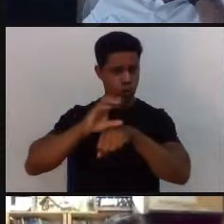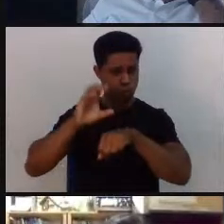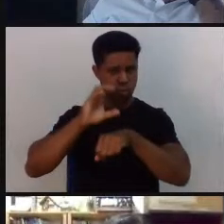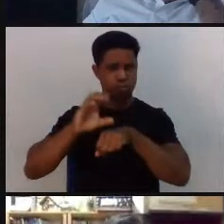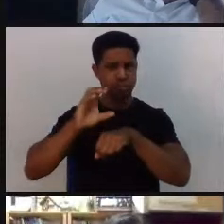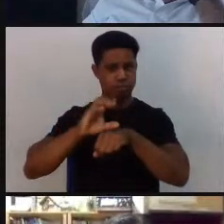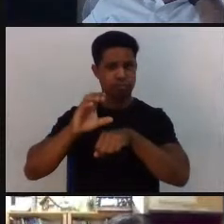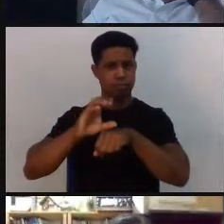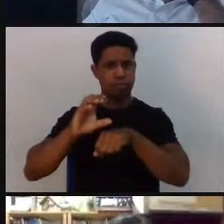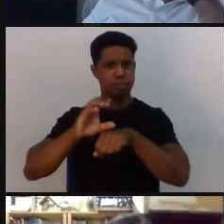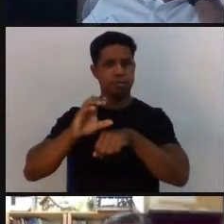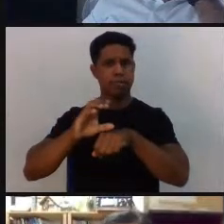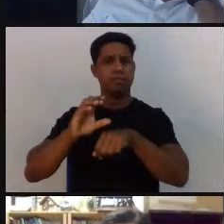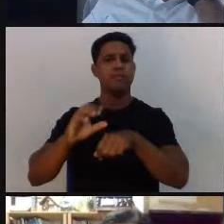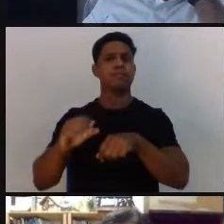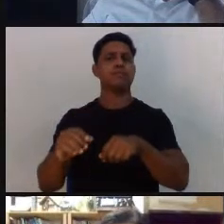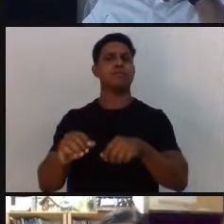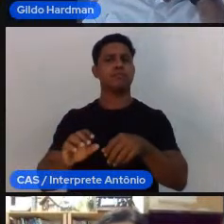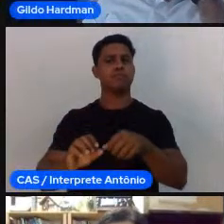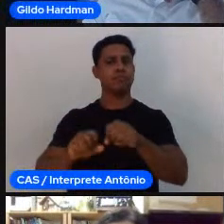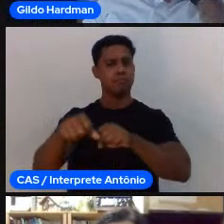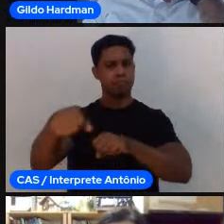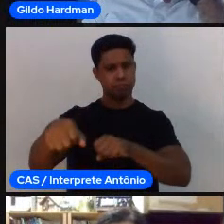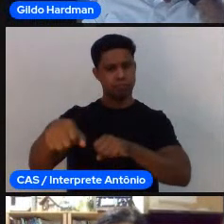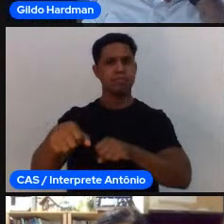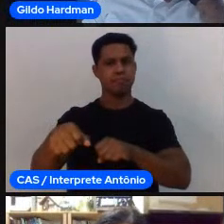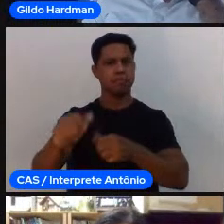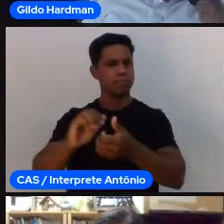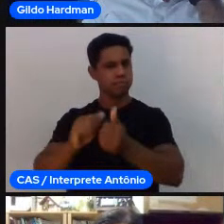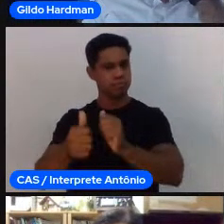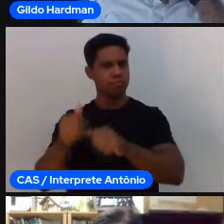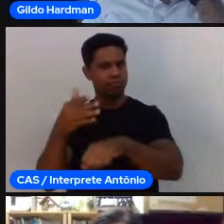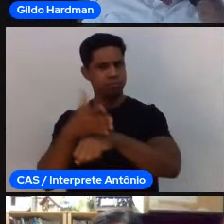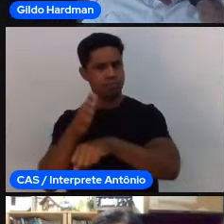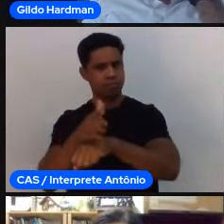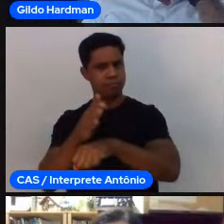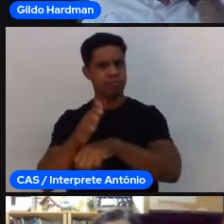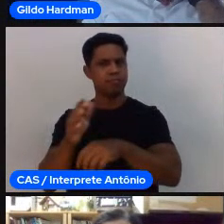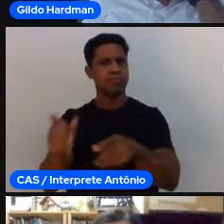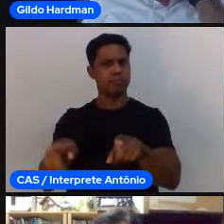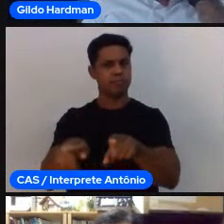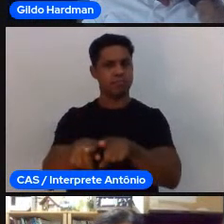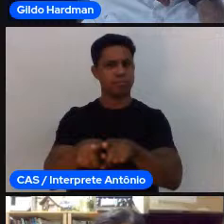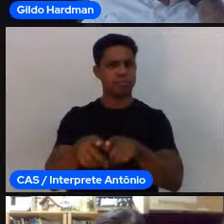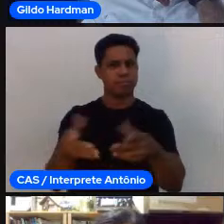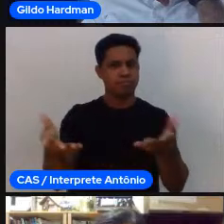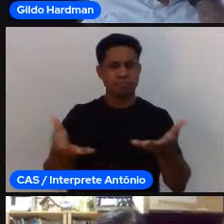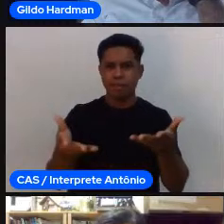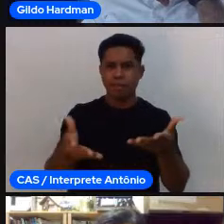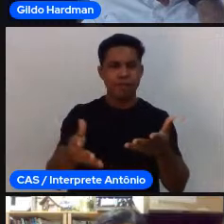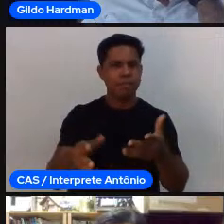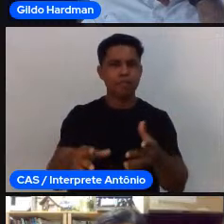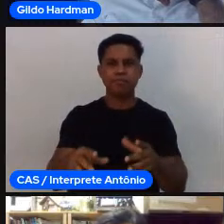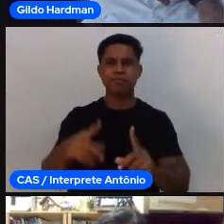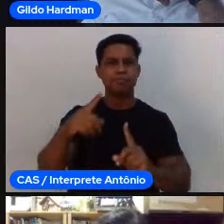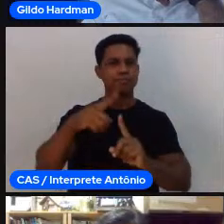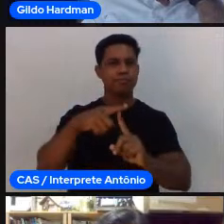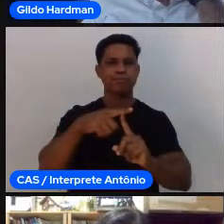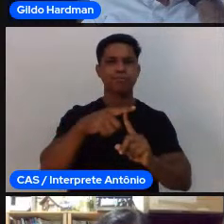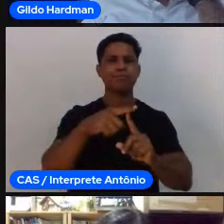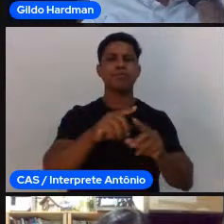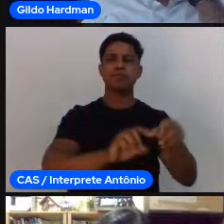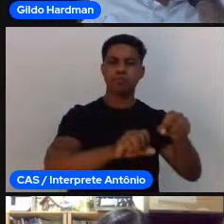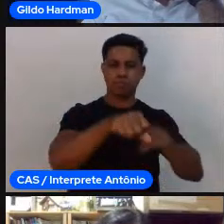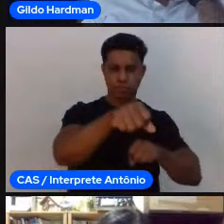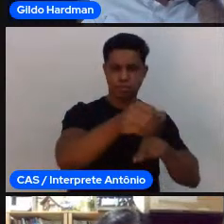então, eu trabalho especificamente com futuros treinadores e treinadoras, e é o tipo de formação e de pesquisa que eu